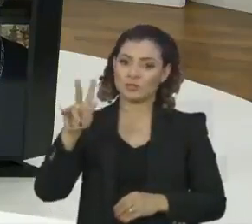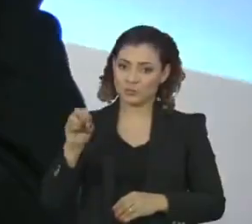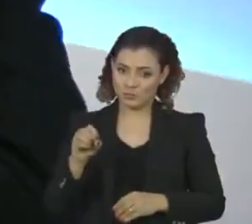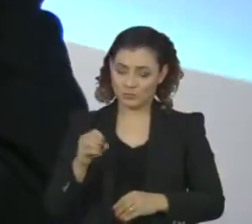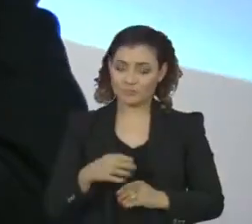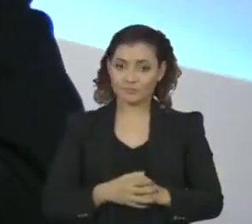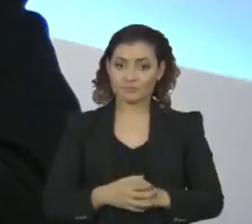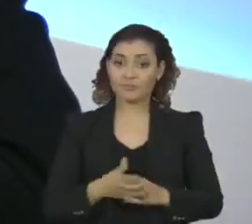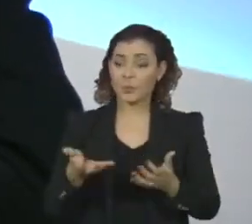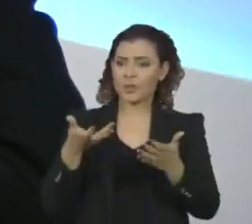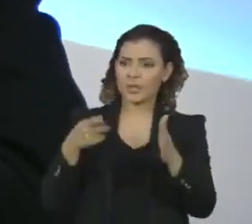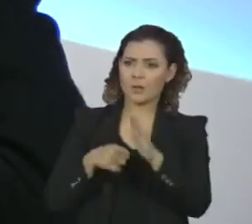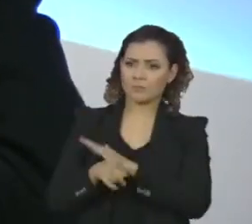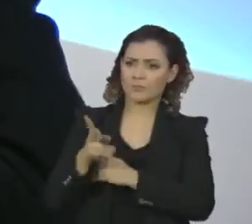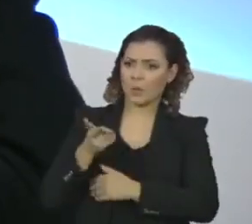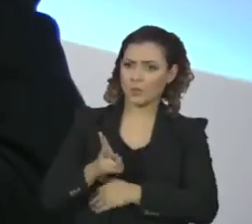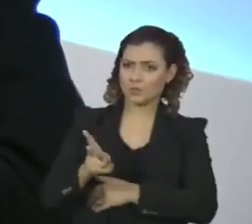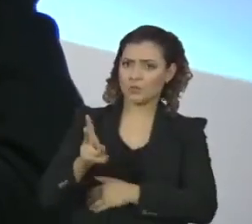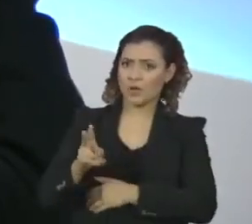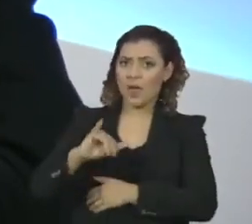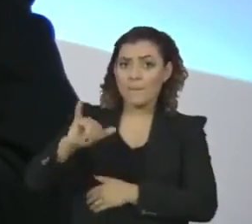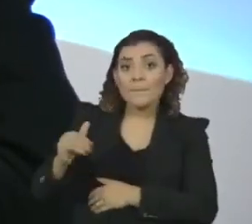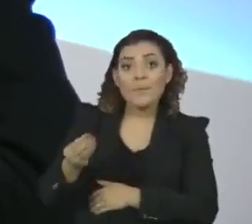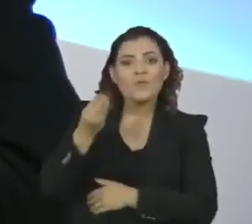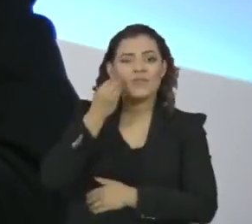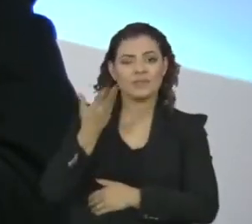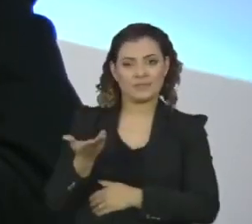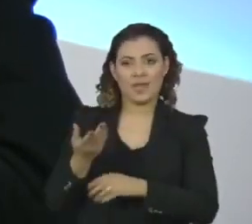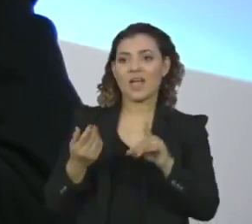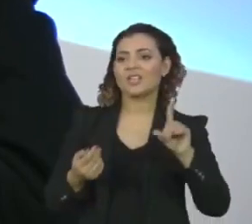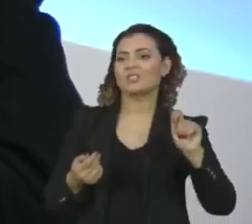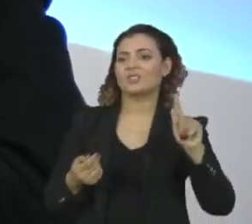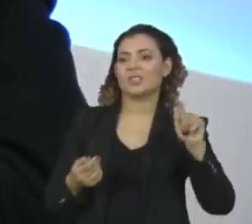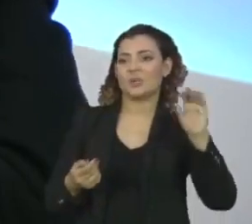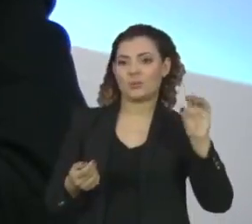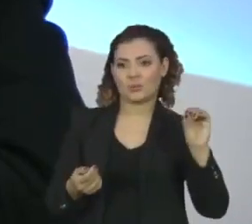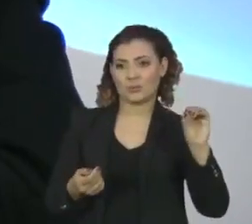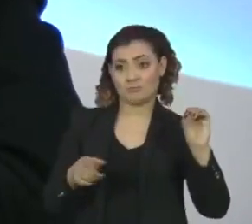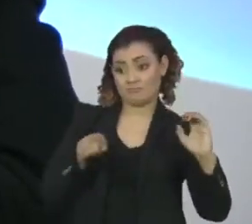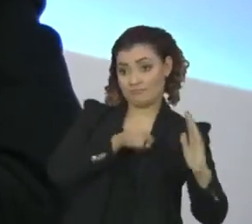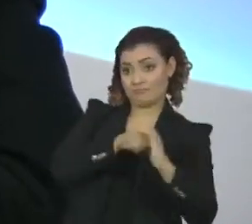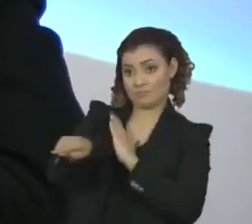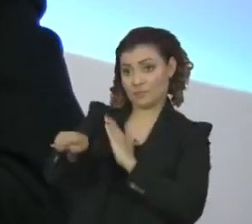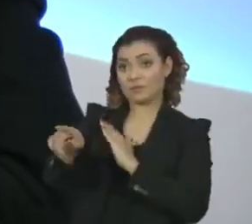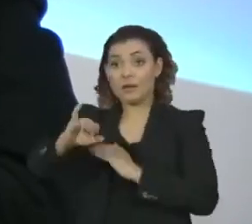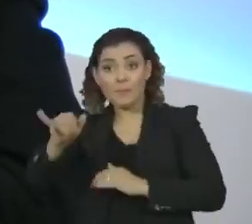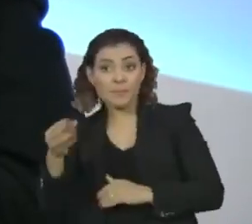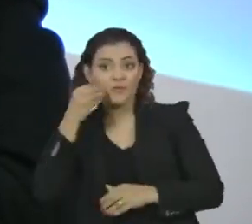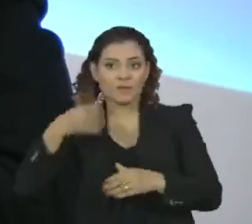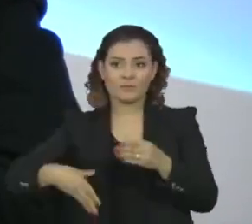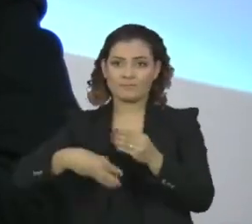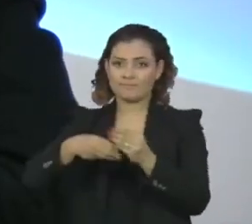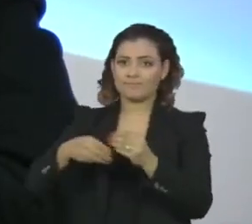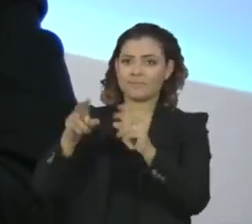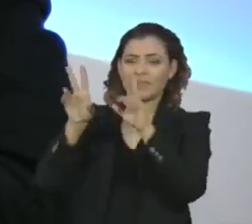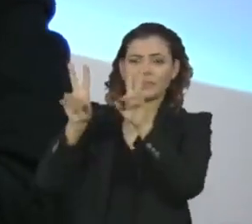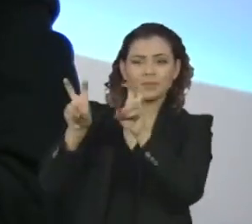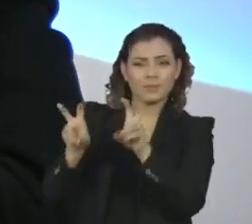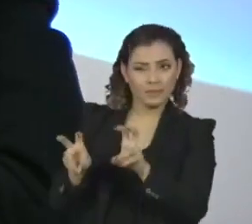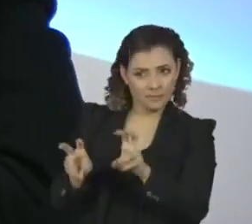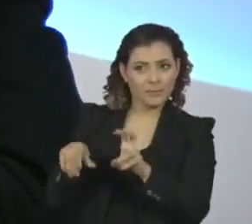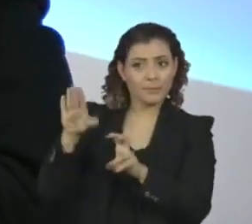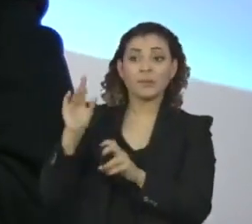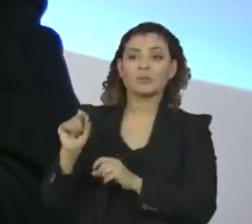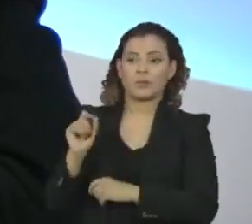Eu queria continuar a pegar uma carona no que o Diego perguntava, assim, aprofundar um pouco essa questão.